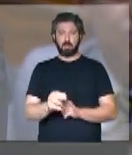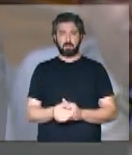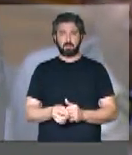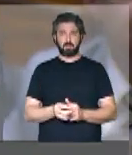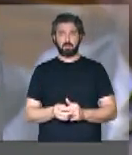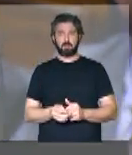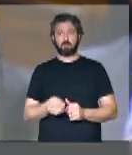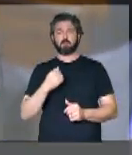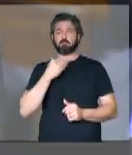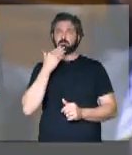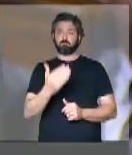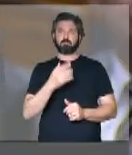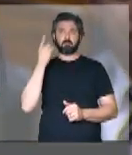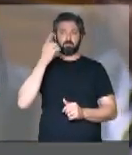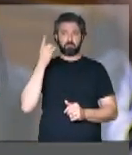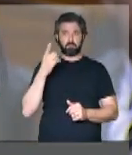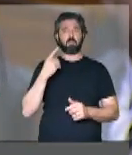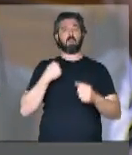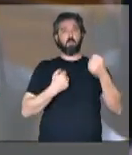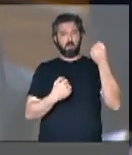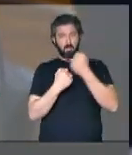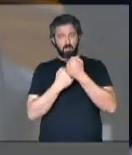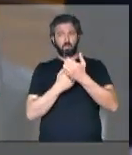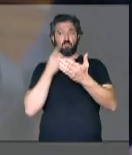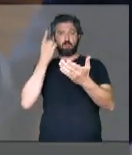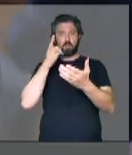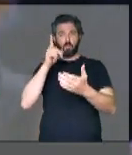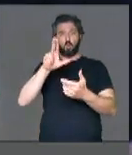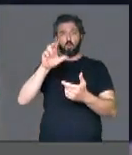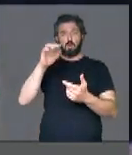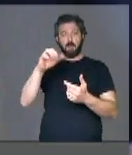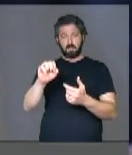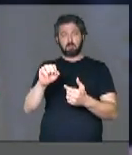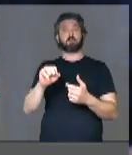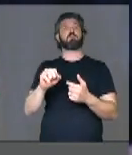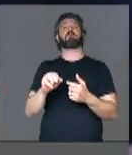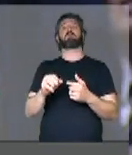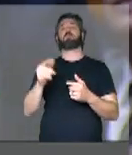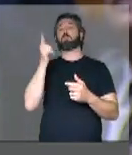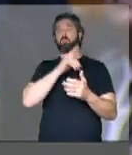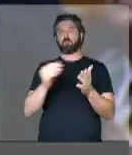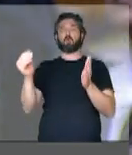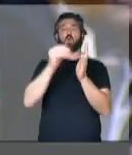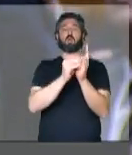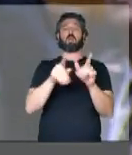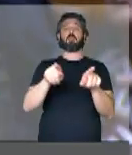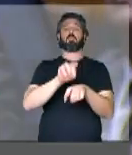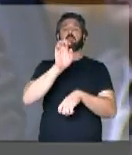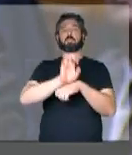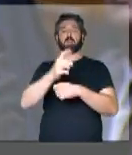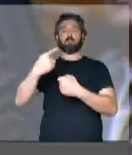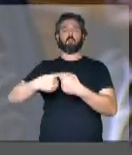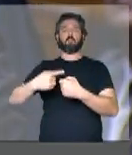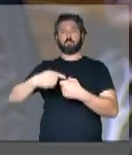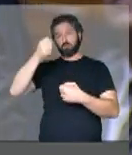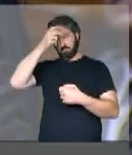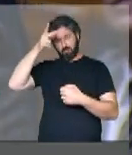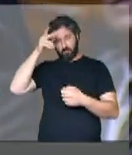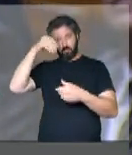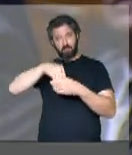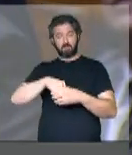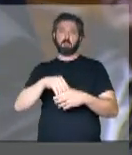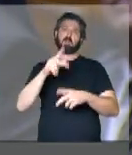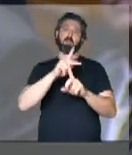Portanto, peço aos meus colegas, fazendo coro ao deputado Lucas Redeque, para que incluamos estados e municípios na nova